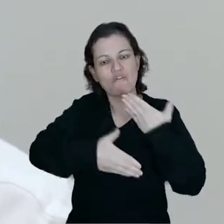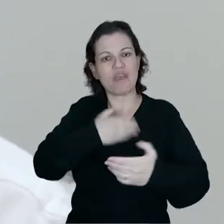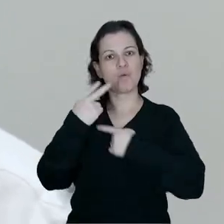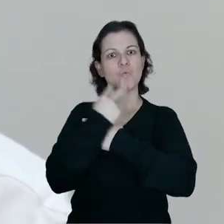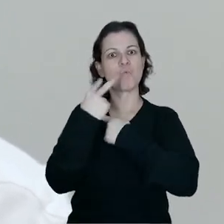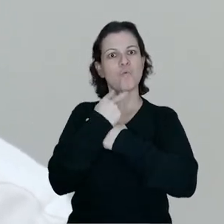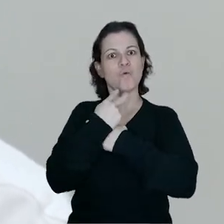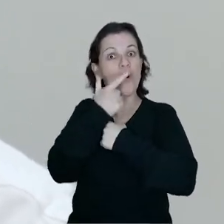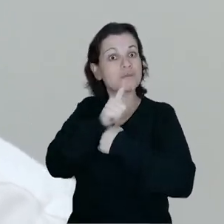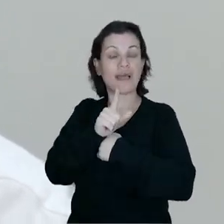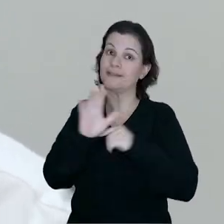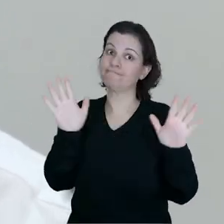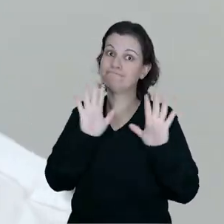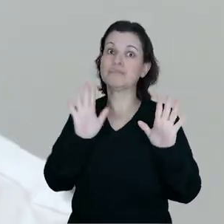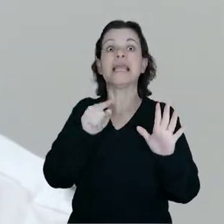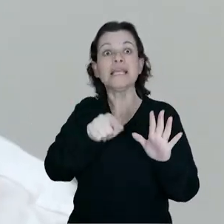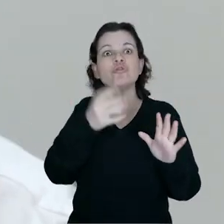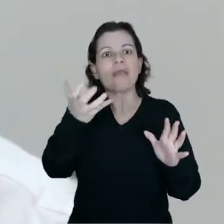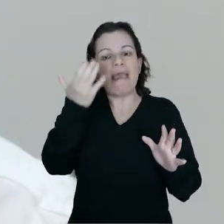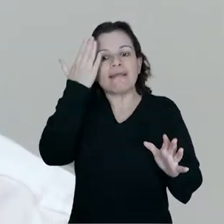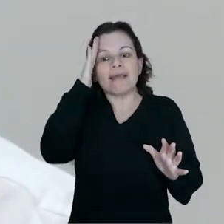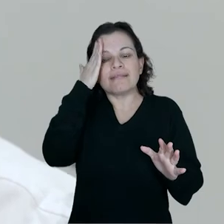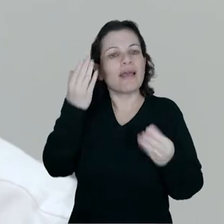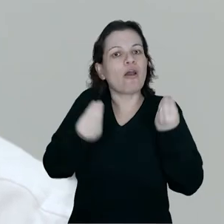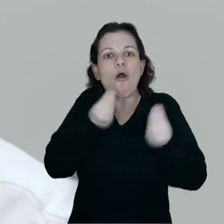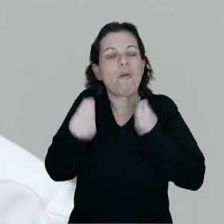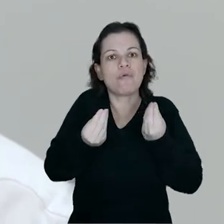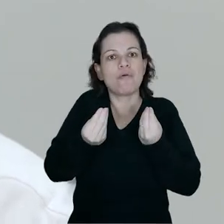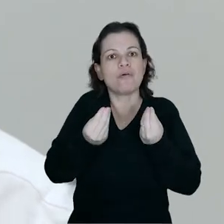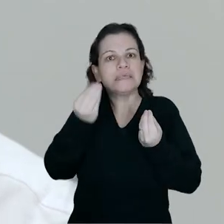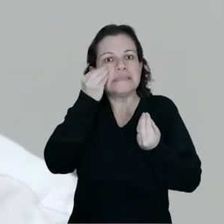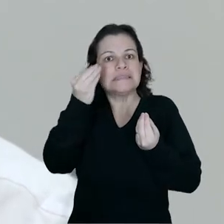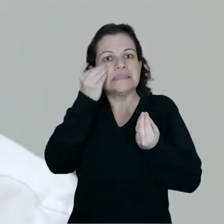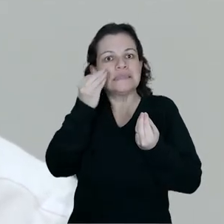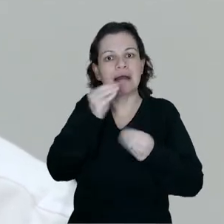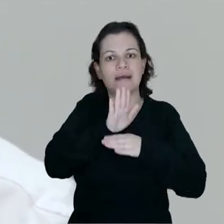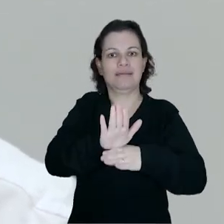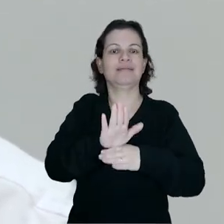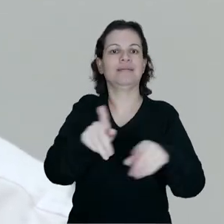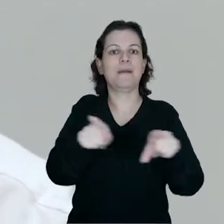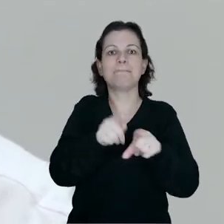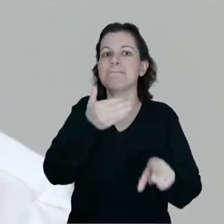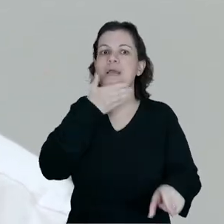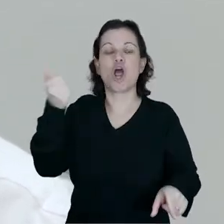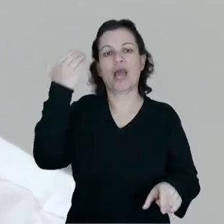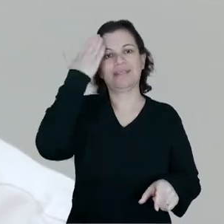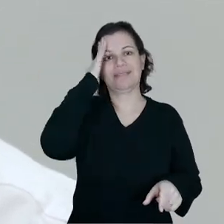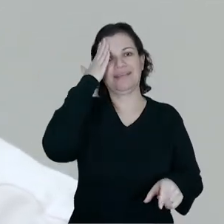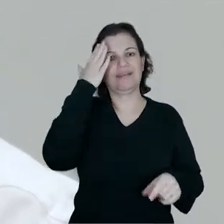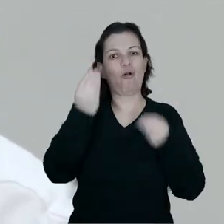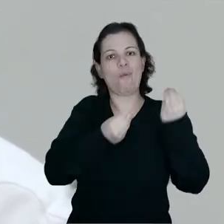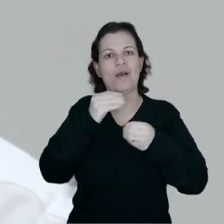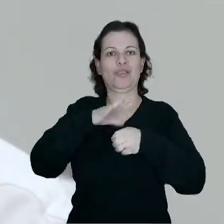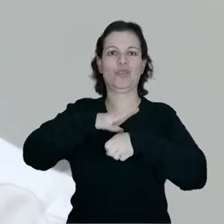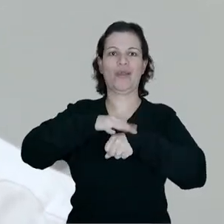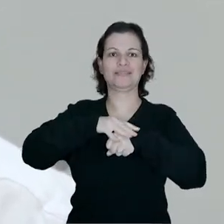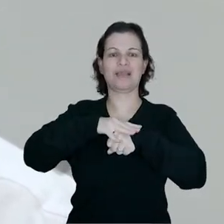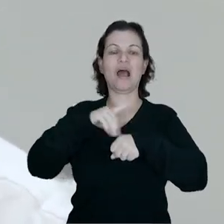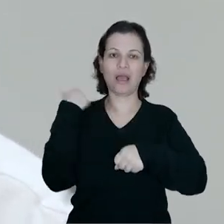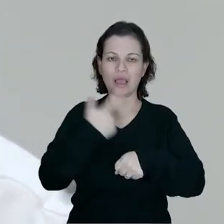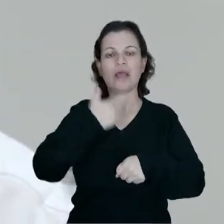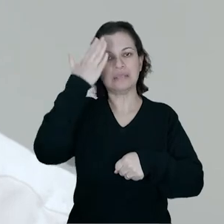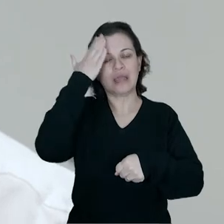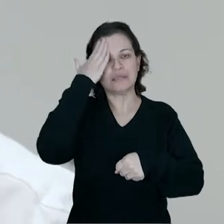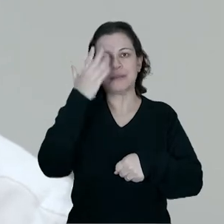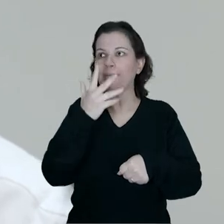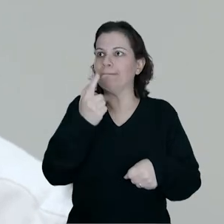desenvolver uma imunidade protetora. Então, é isso que a gente está querendo entender um pouco para tentar contribuir também para o melhor entendimento dessa doença, que